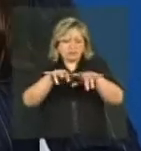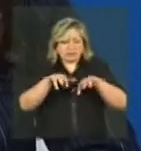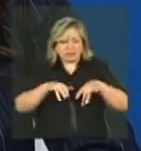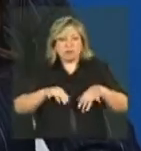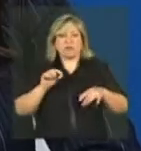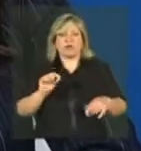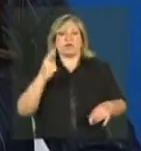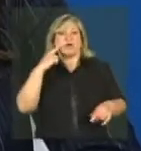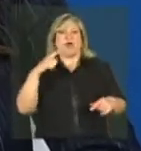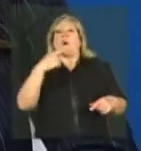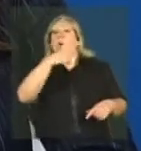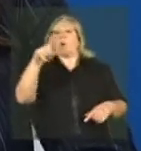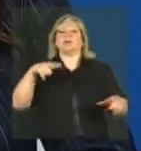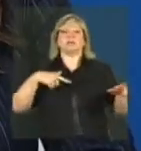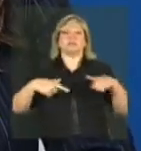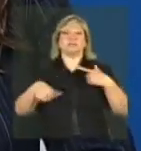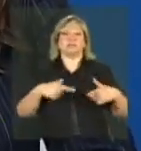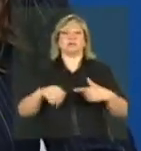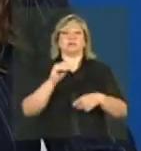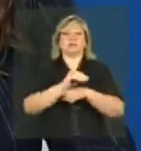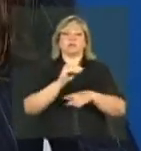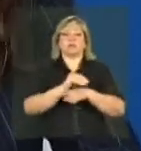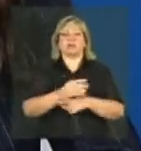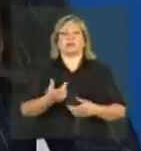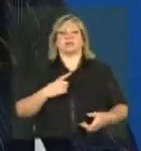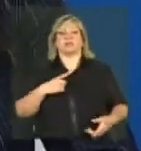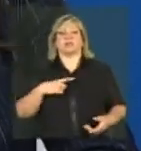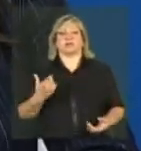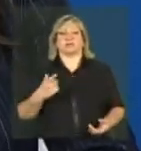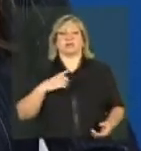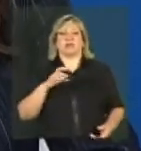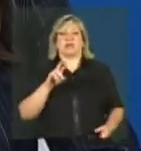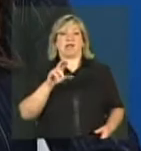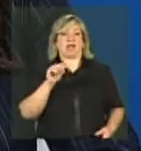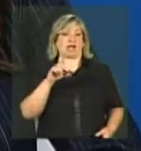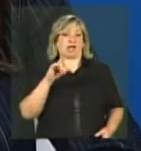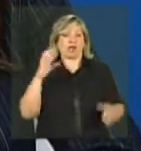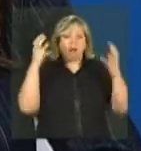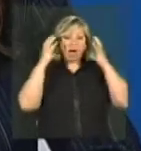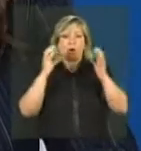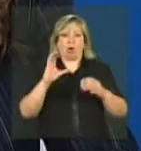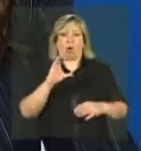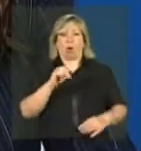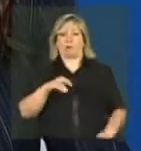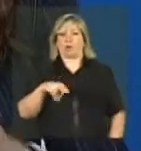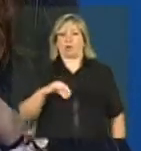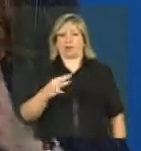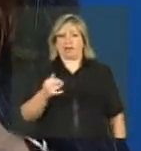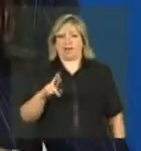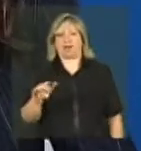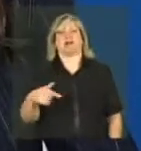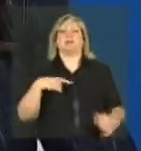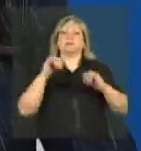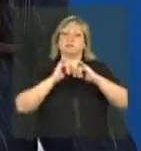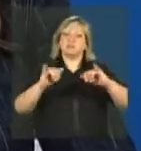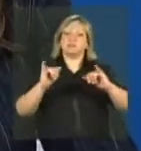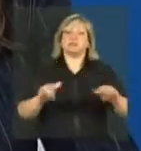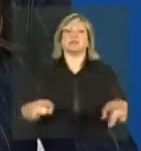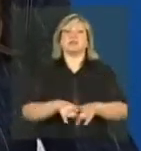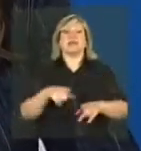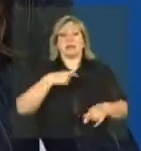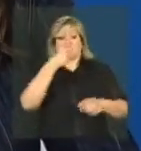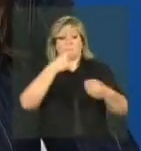outros serviços sócio-assistenciais, enfim, rádio comunitária, a importância de colocar, tem municípios pequenininhos que